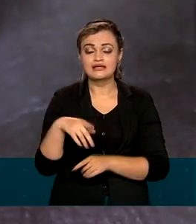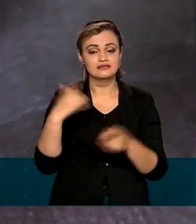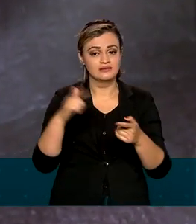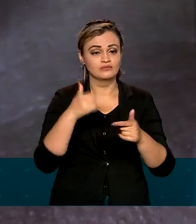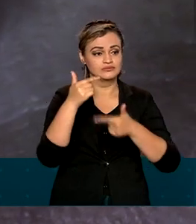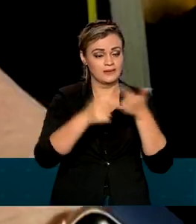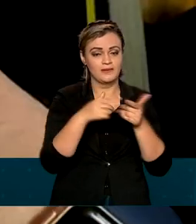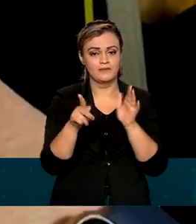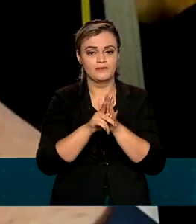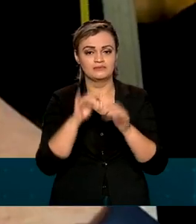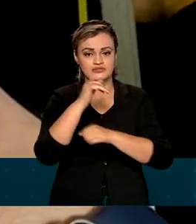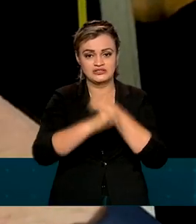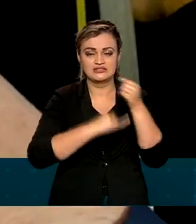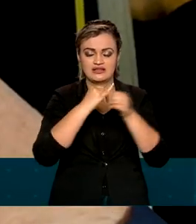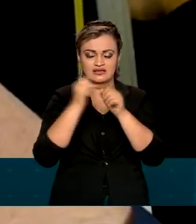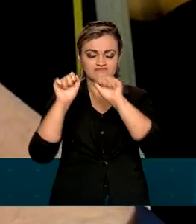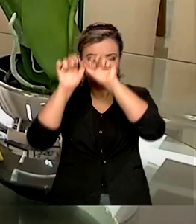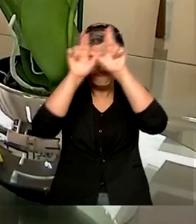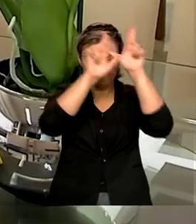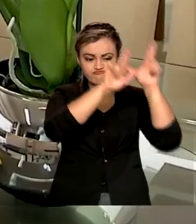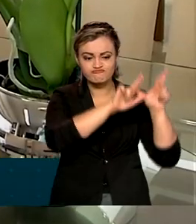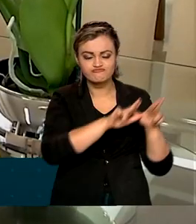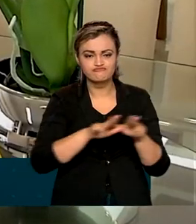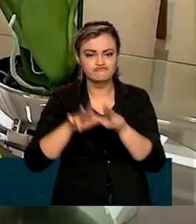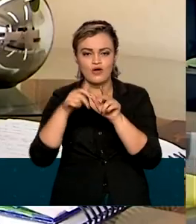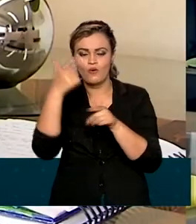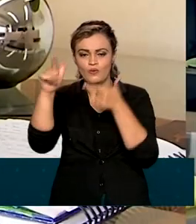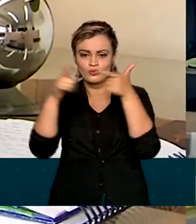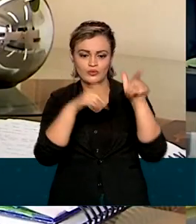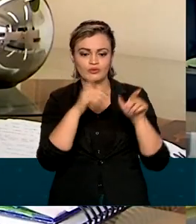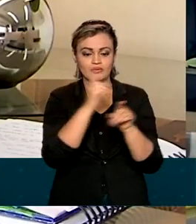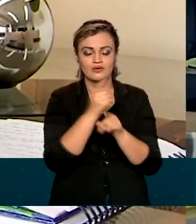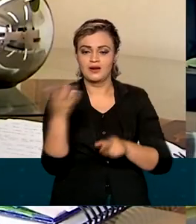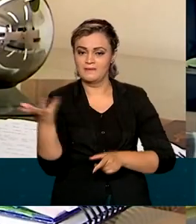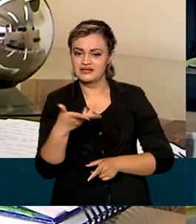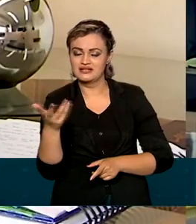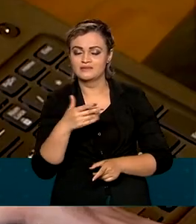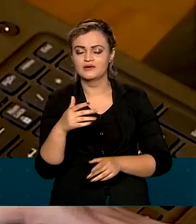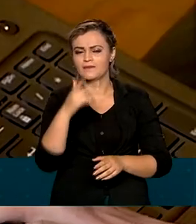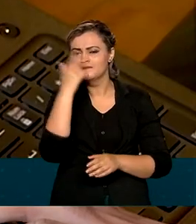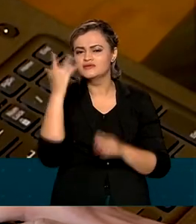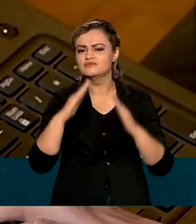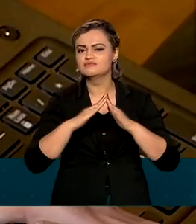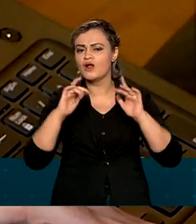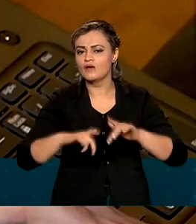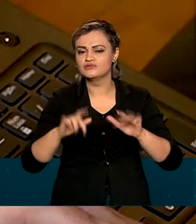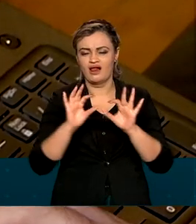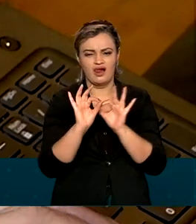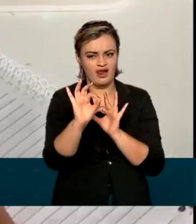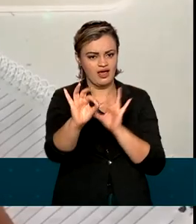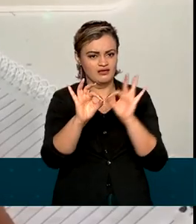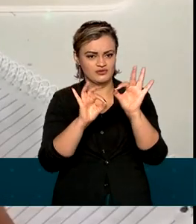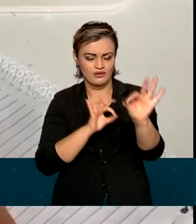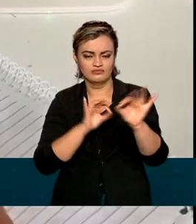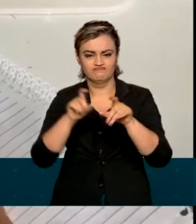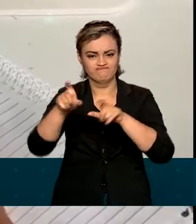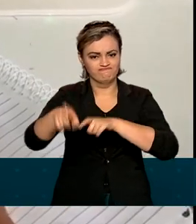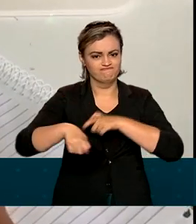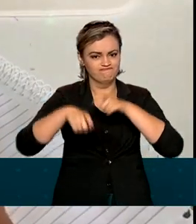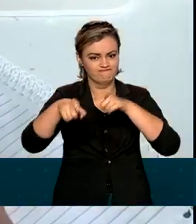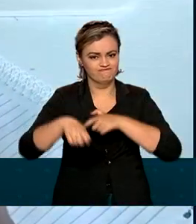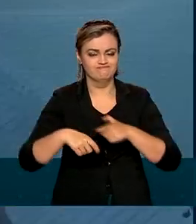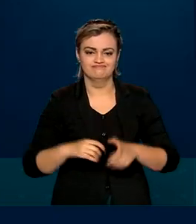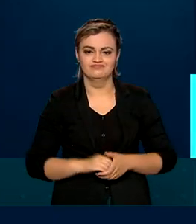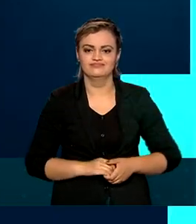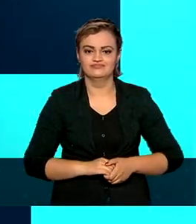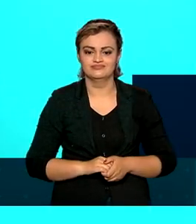serviços de internet via satélite e de alta velocidade para quem vive nas áreas mais remotas do país ou longe dos centros